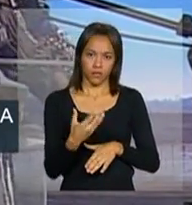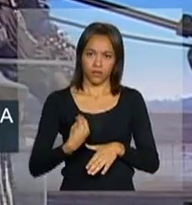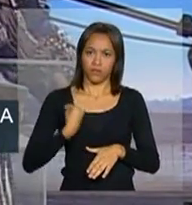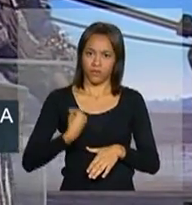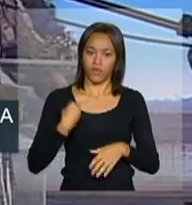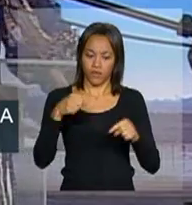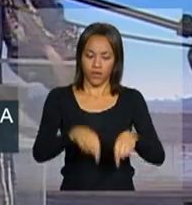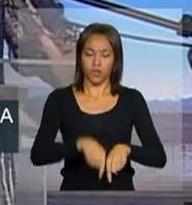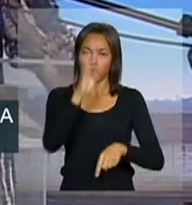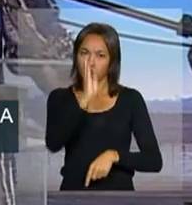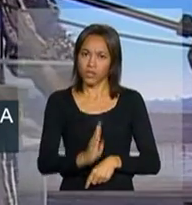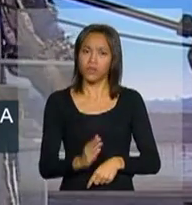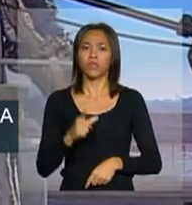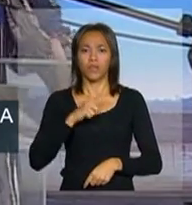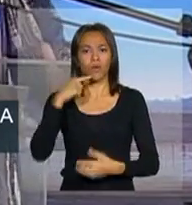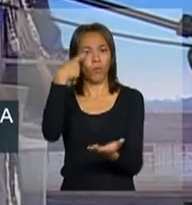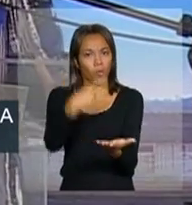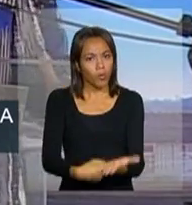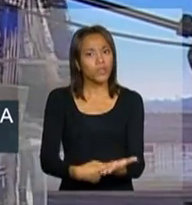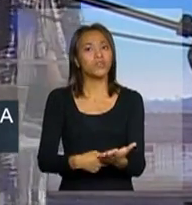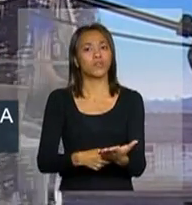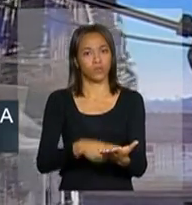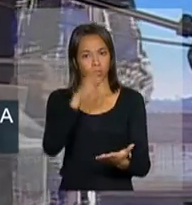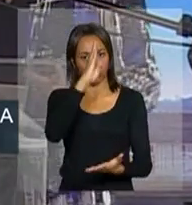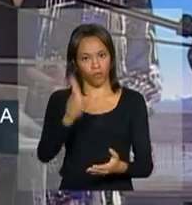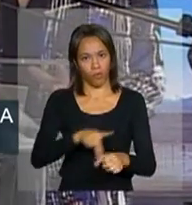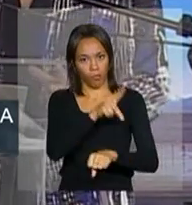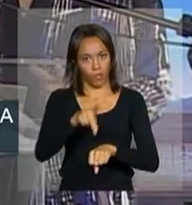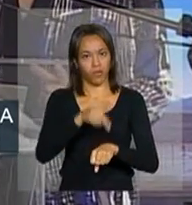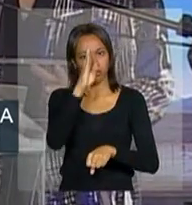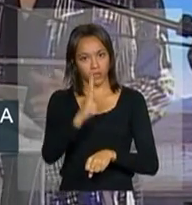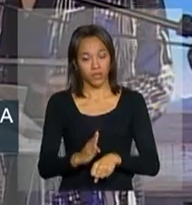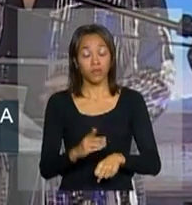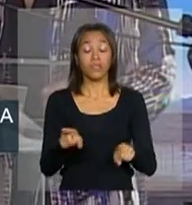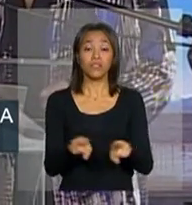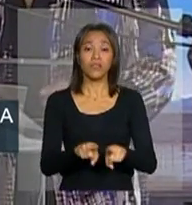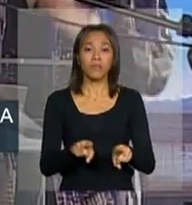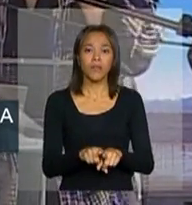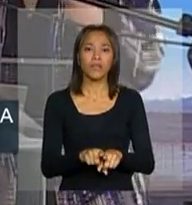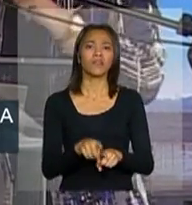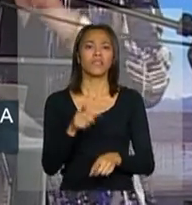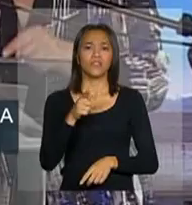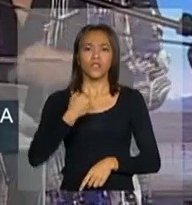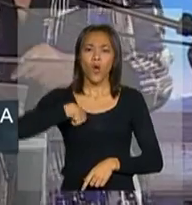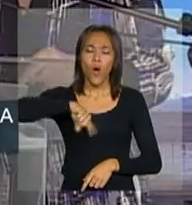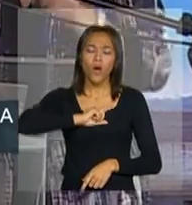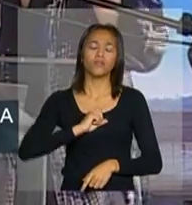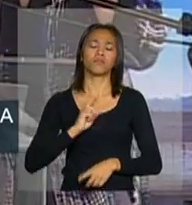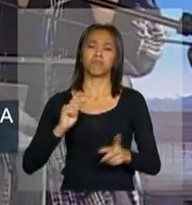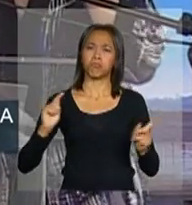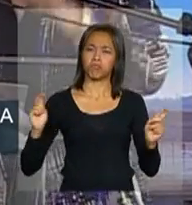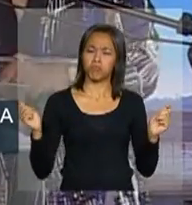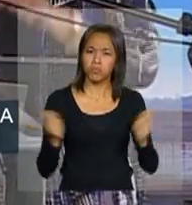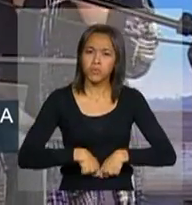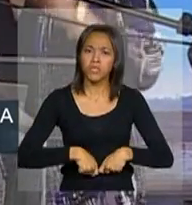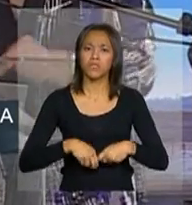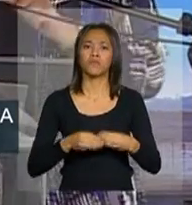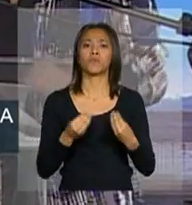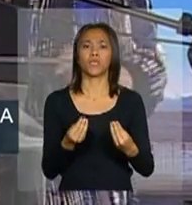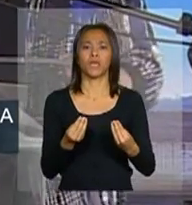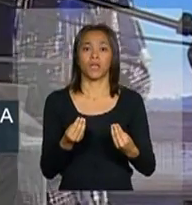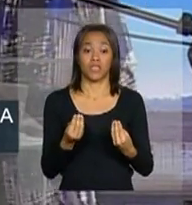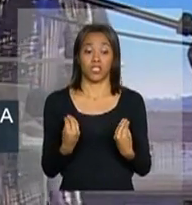aqui no Brasil, que têm compromissos com o Brasil, e, ao mesmo tempo, sermos capazes de resgatar